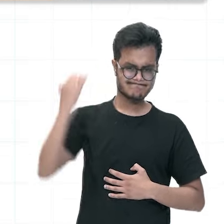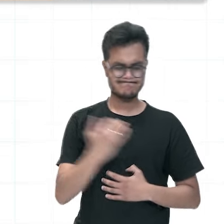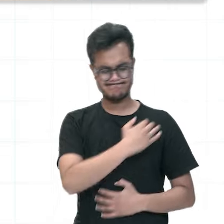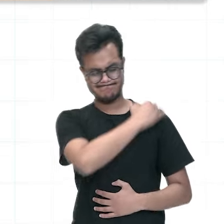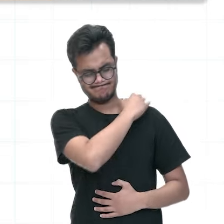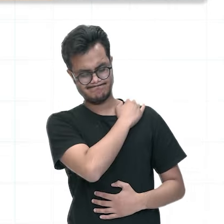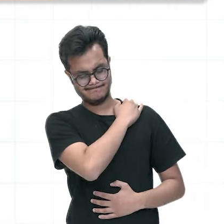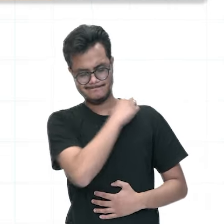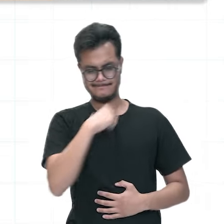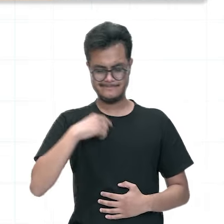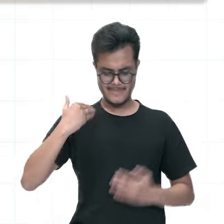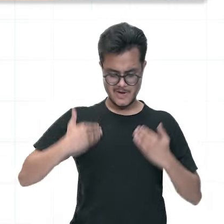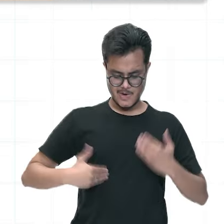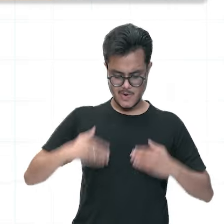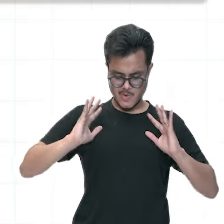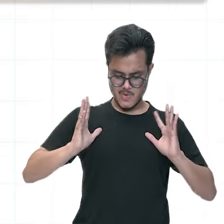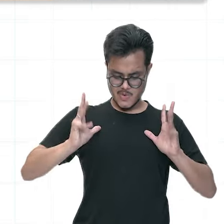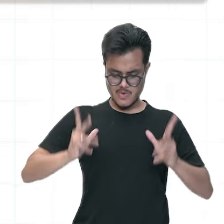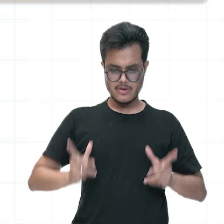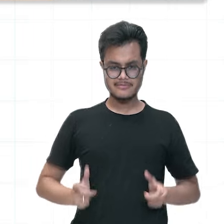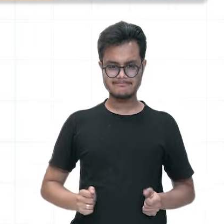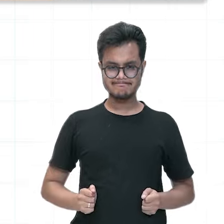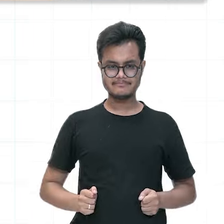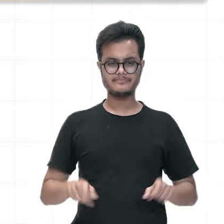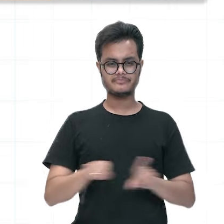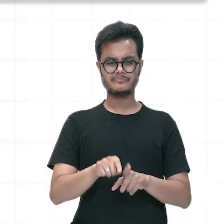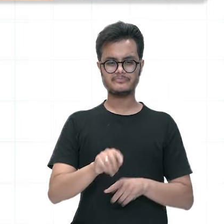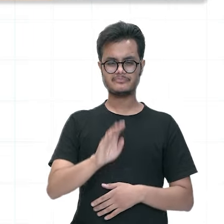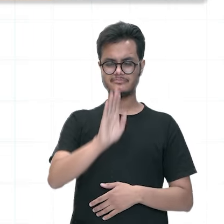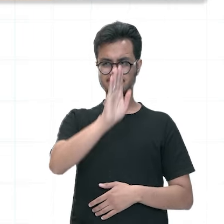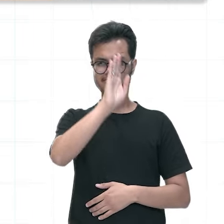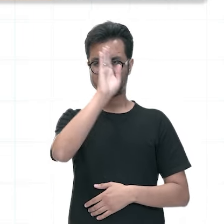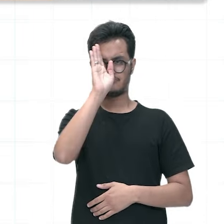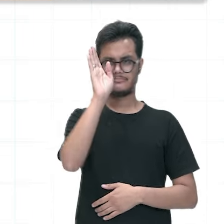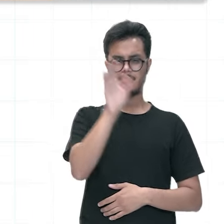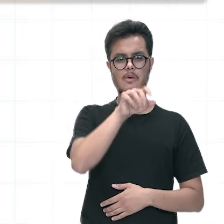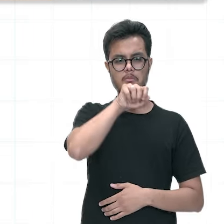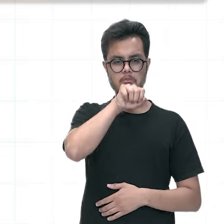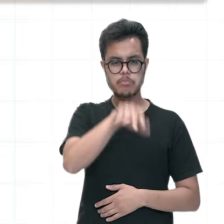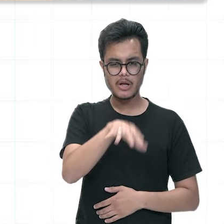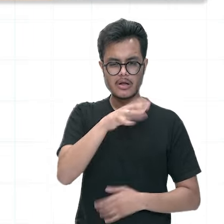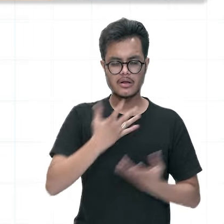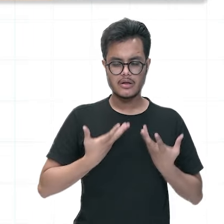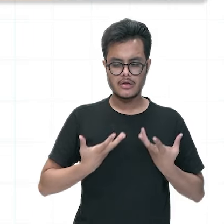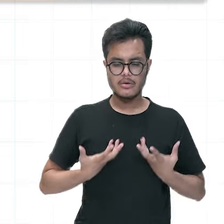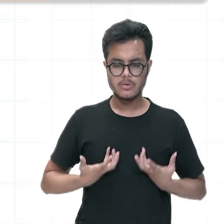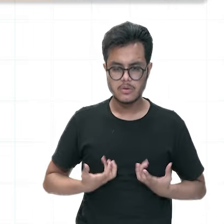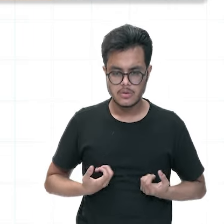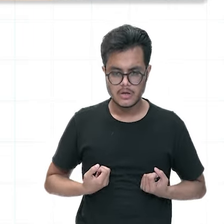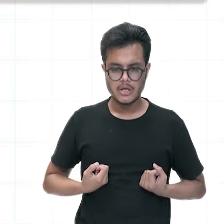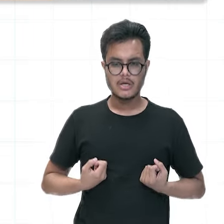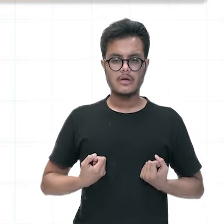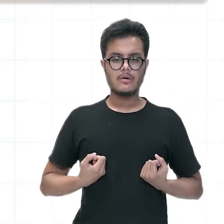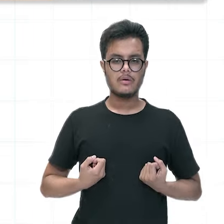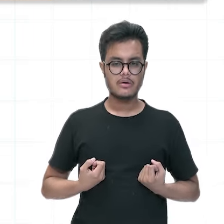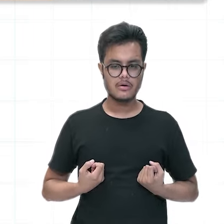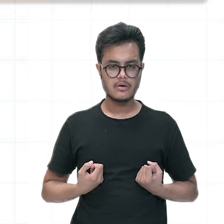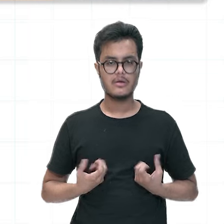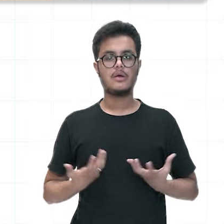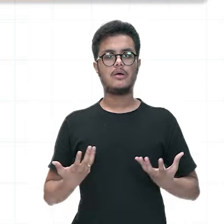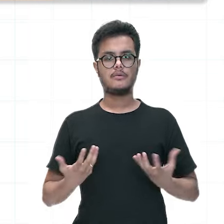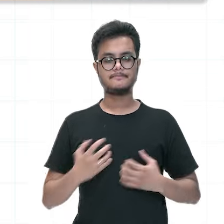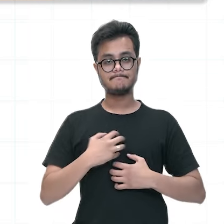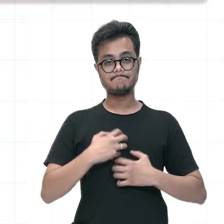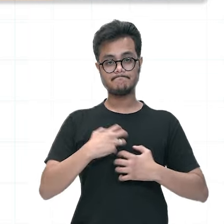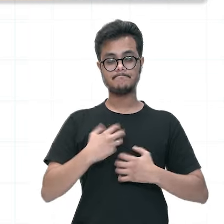dores no corpo em geral náuseas e vômito, né? E também uma fadiga ou uma fraqueza